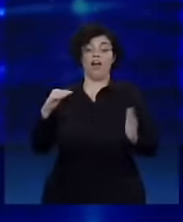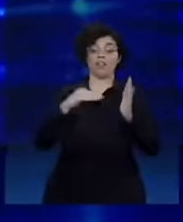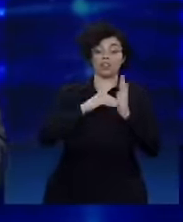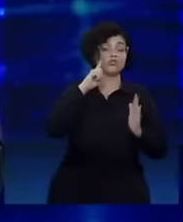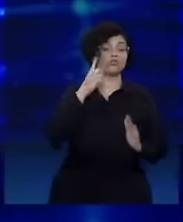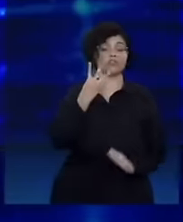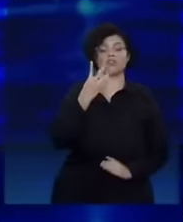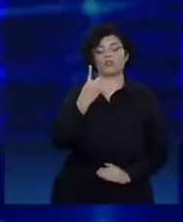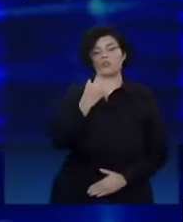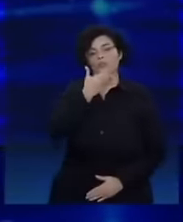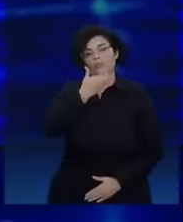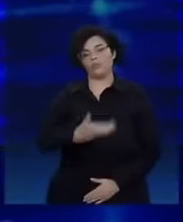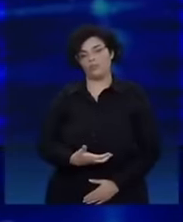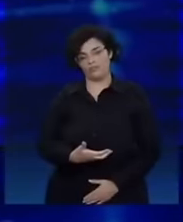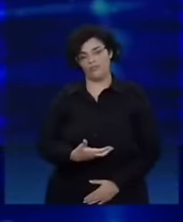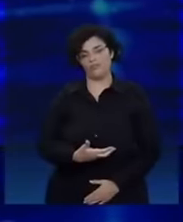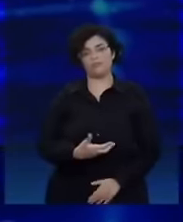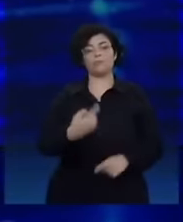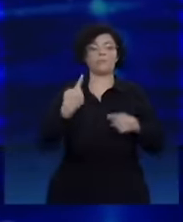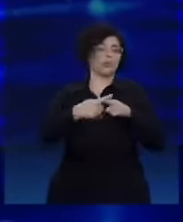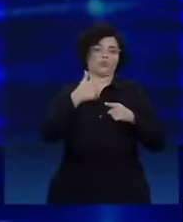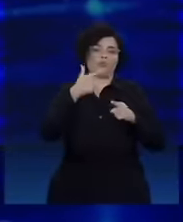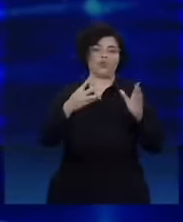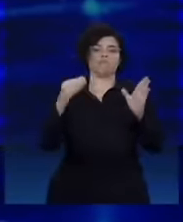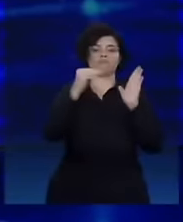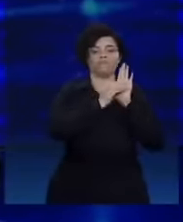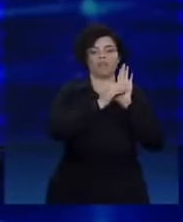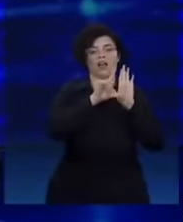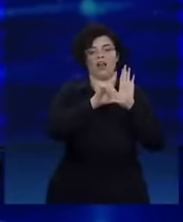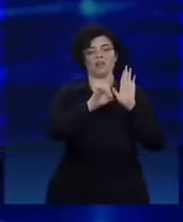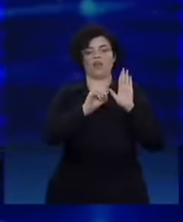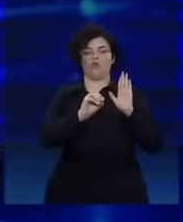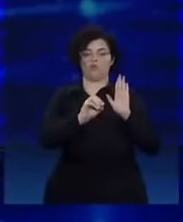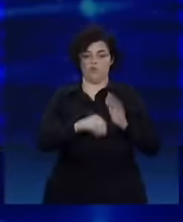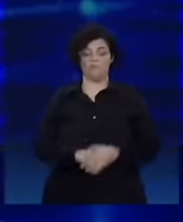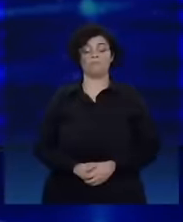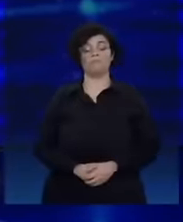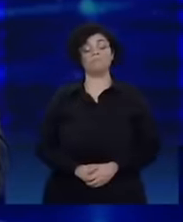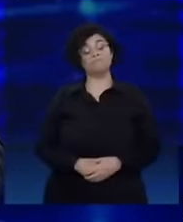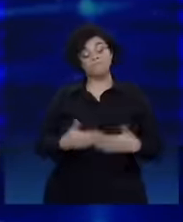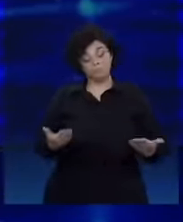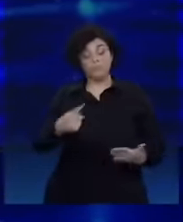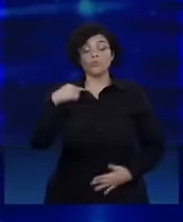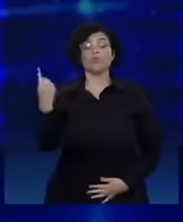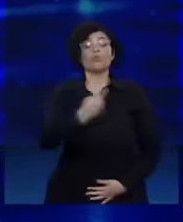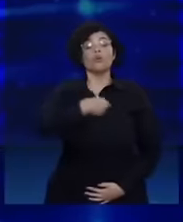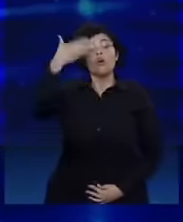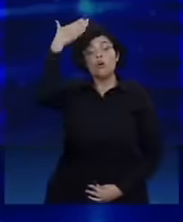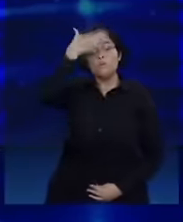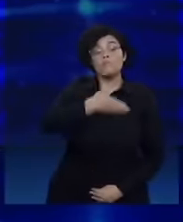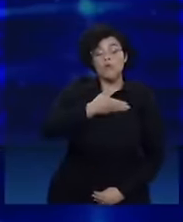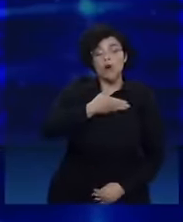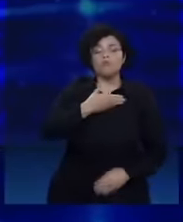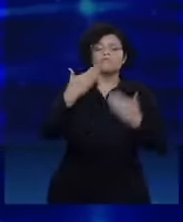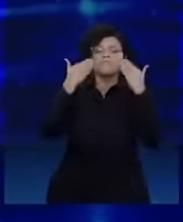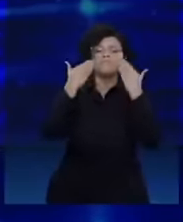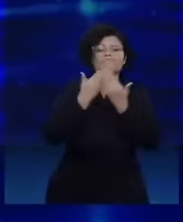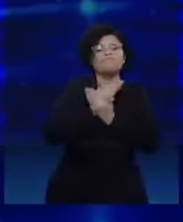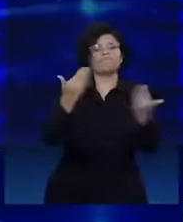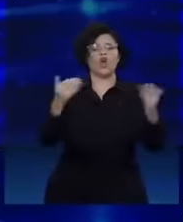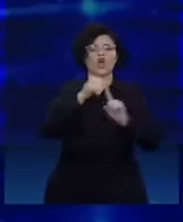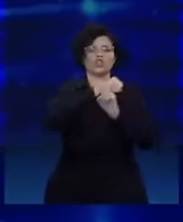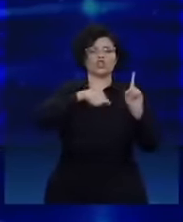de dezembro, porque não está na LDO. Na verdade, o que nós fizemos? Nós provamos à sociedade brasileira